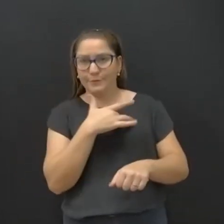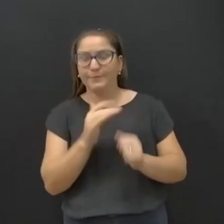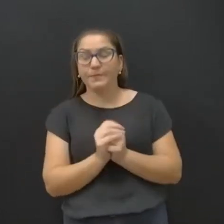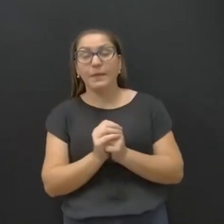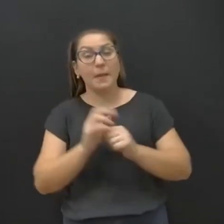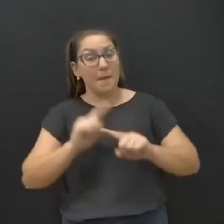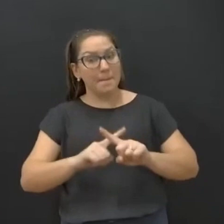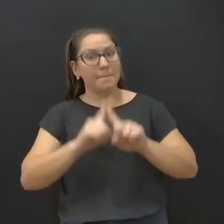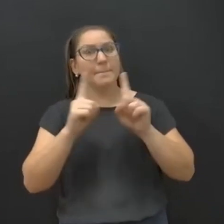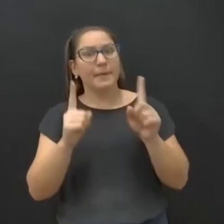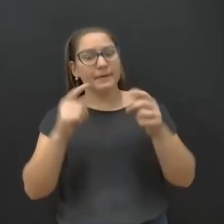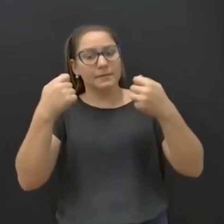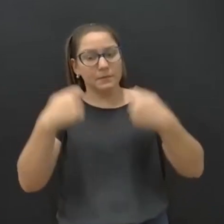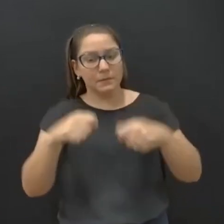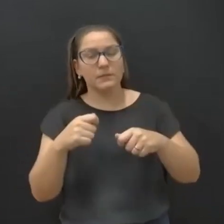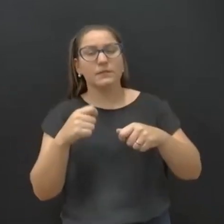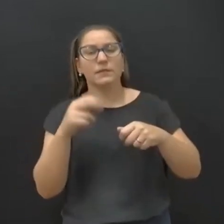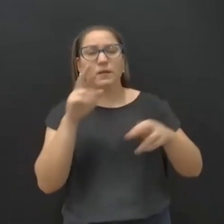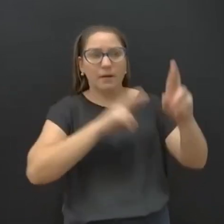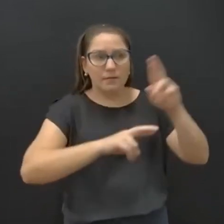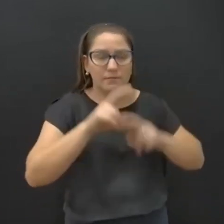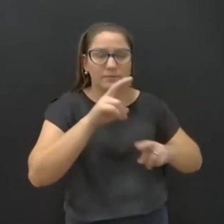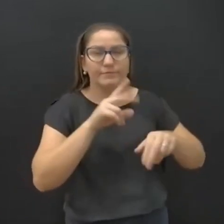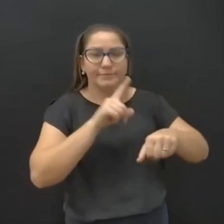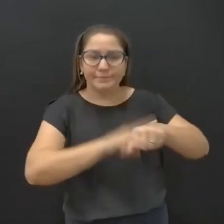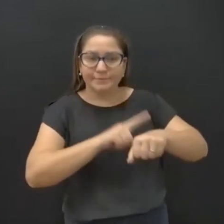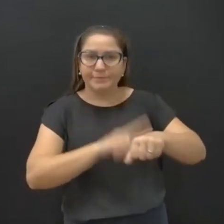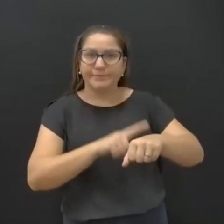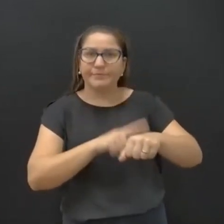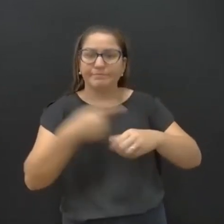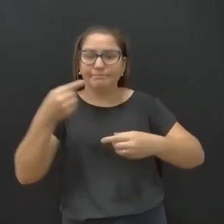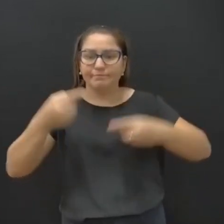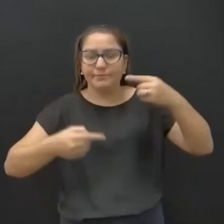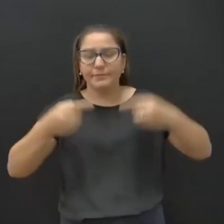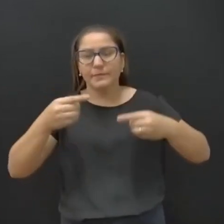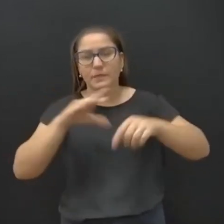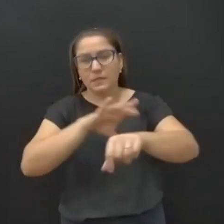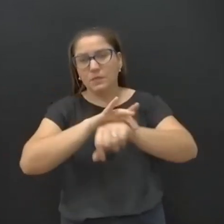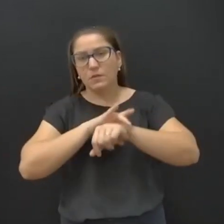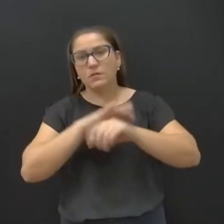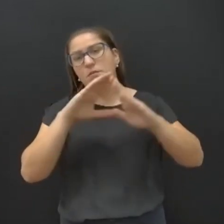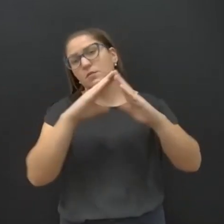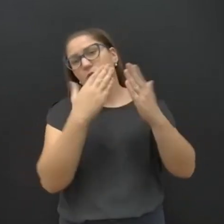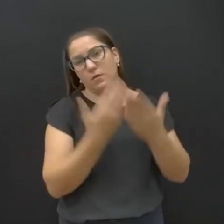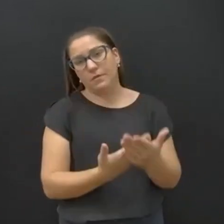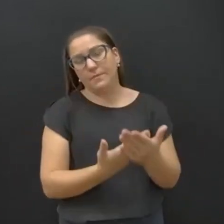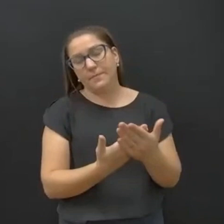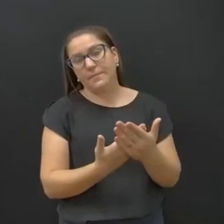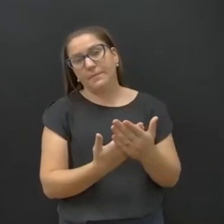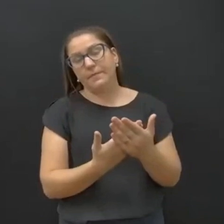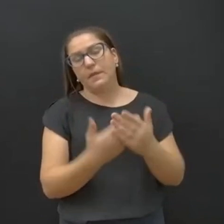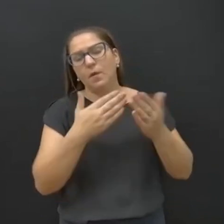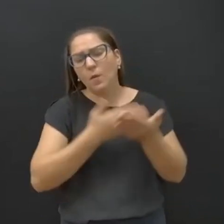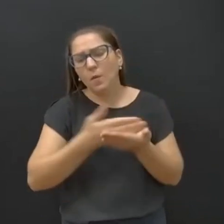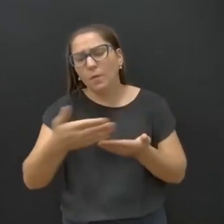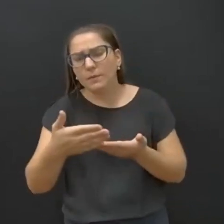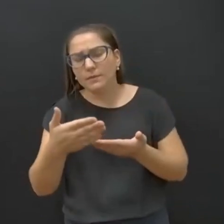mas a gente precisa rever no momento que a gente discute a segurança escolar, a gente começa